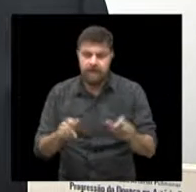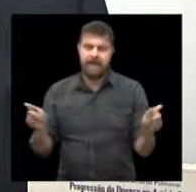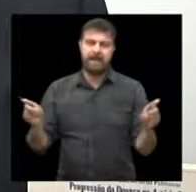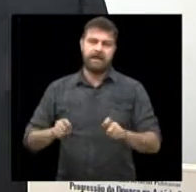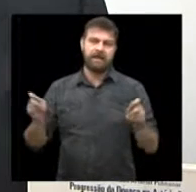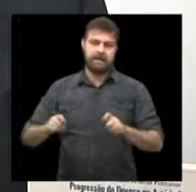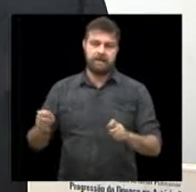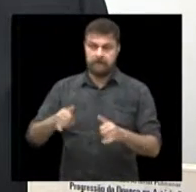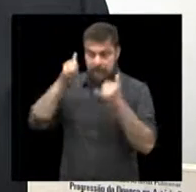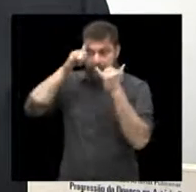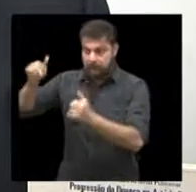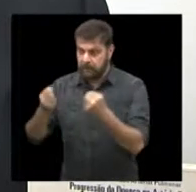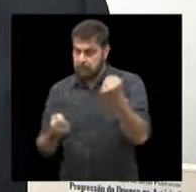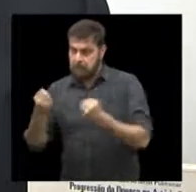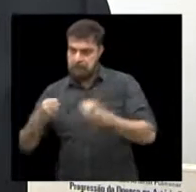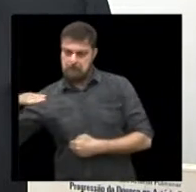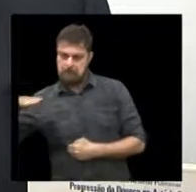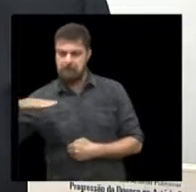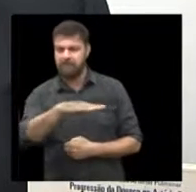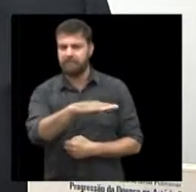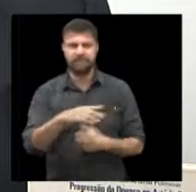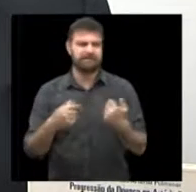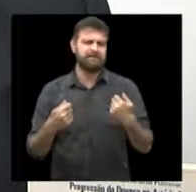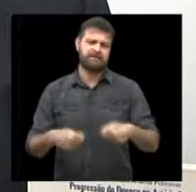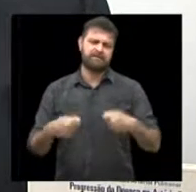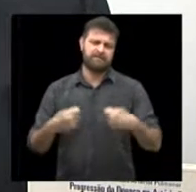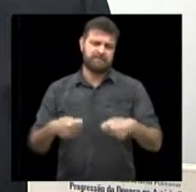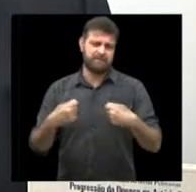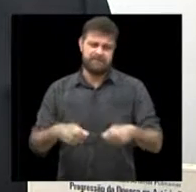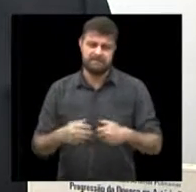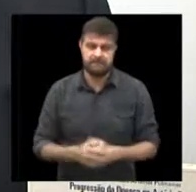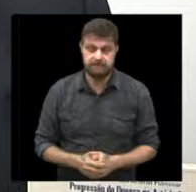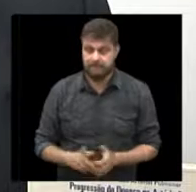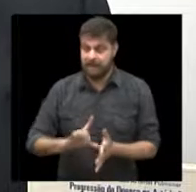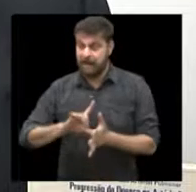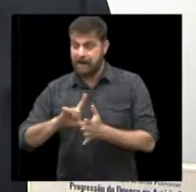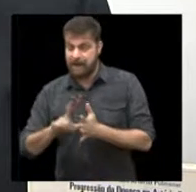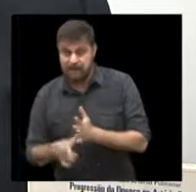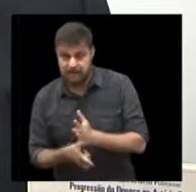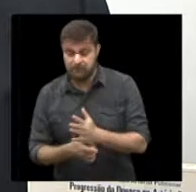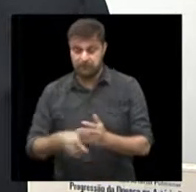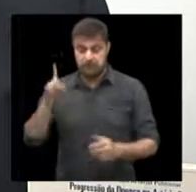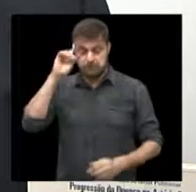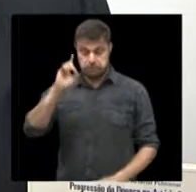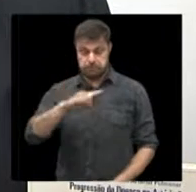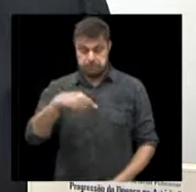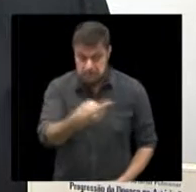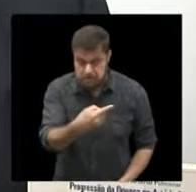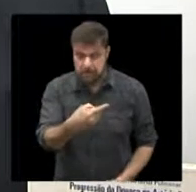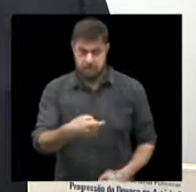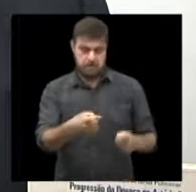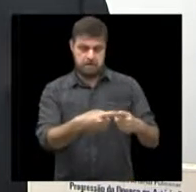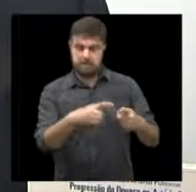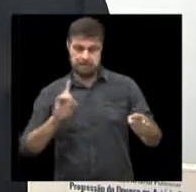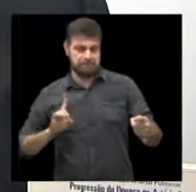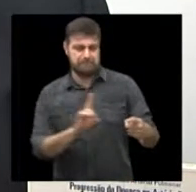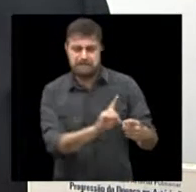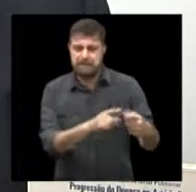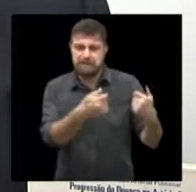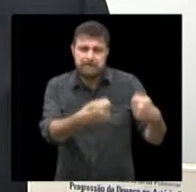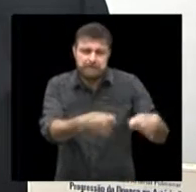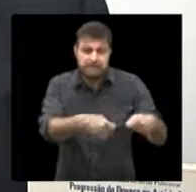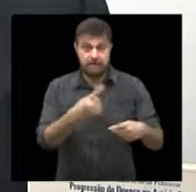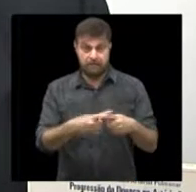de sair, e de repente você nem vai ter a necessidade de ir àquele médico, nem no dia seguinte, porque muitas vezes,